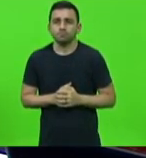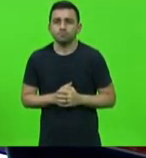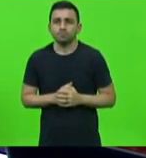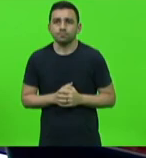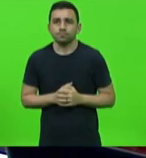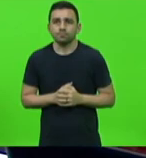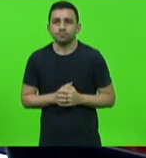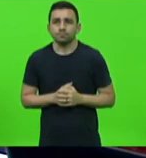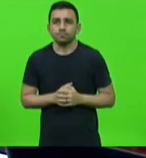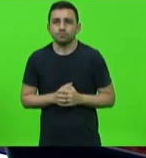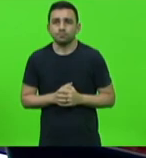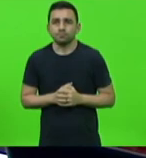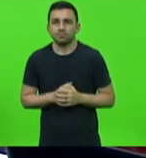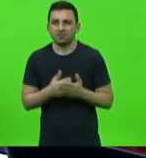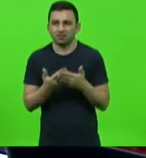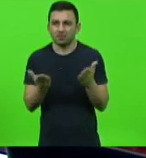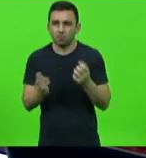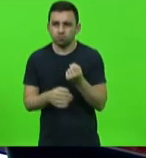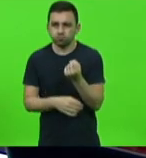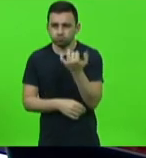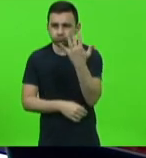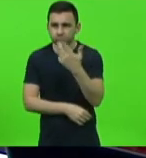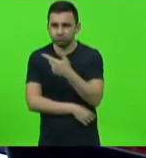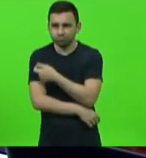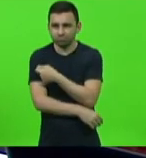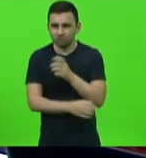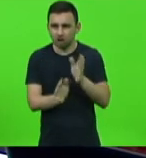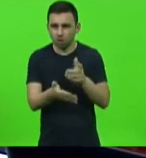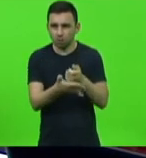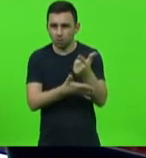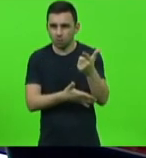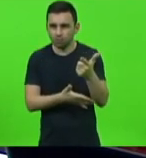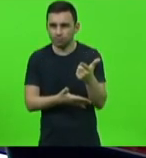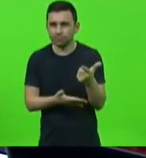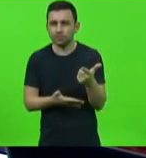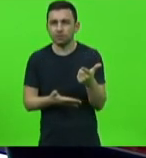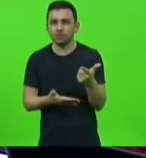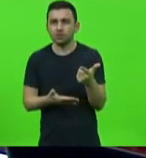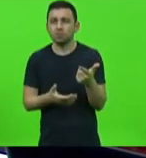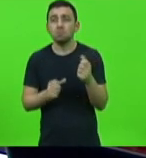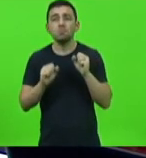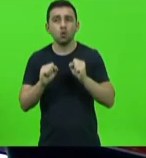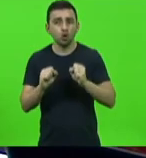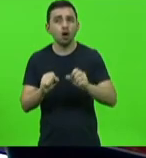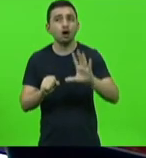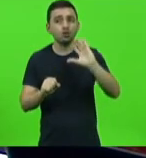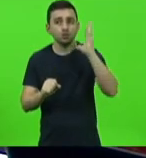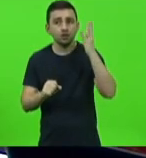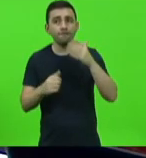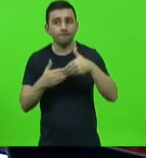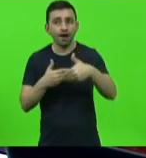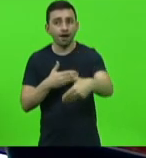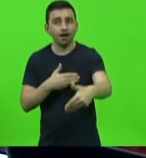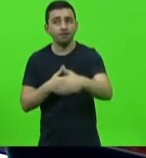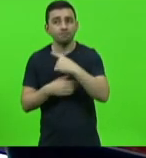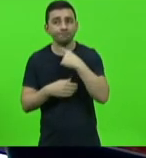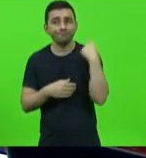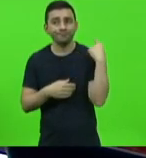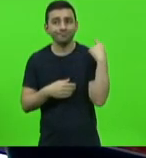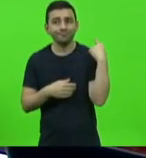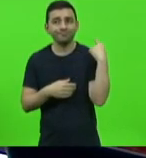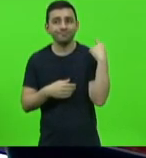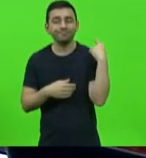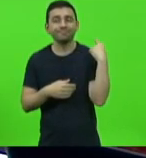essas quantias de doses adquiridas correm o risco de terem o seu prazo de vencimento